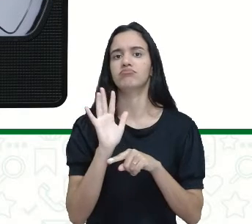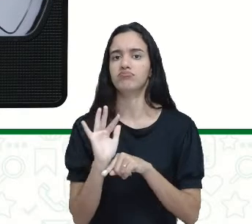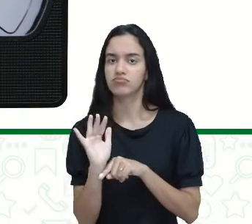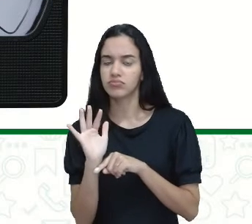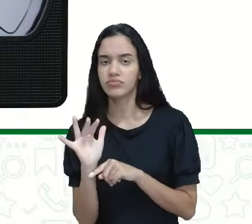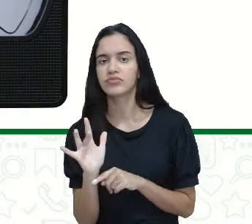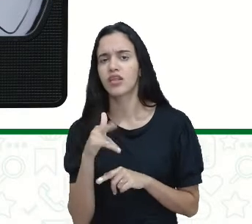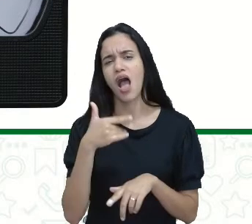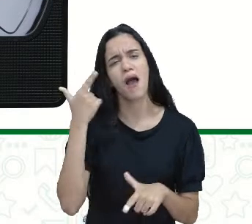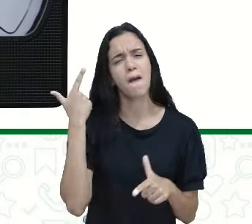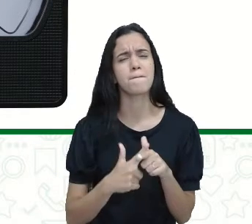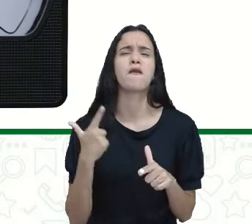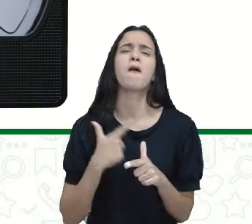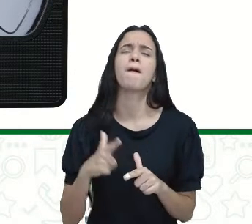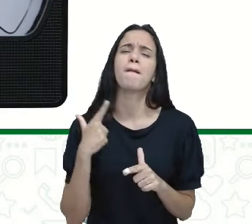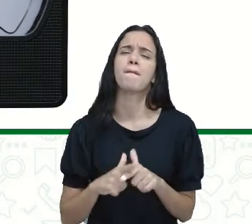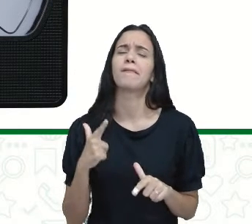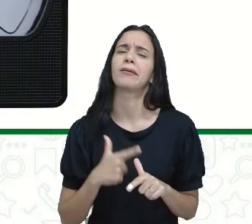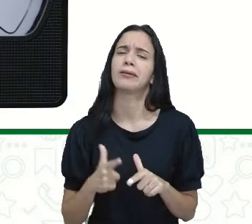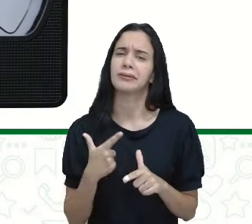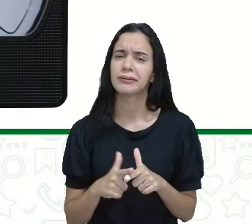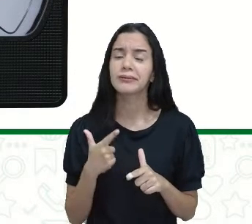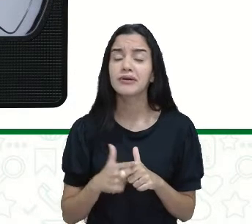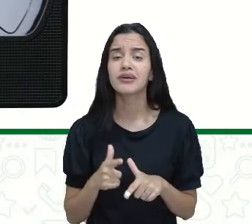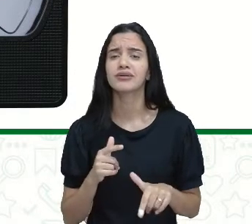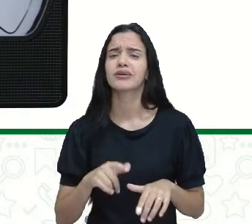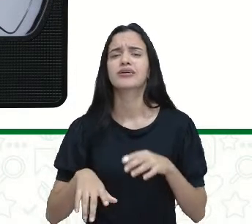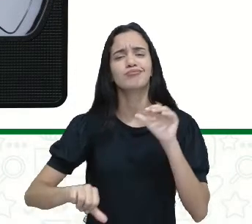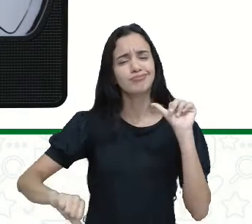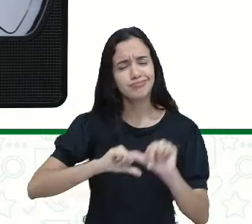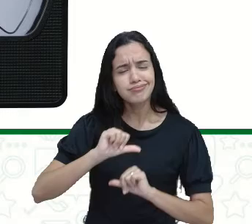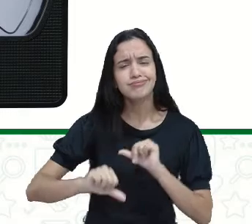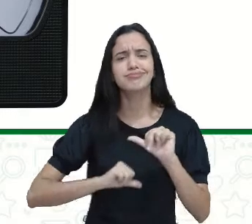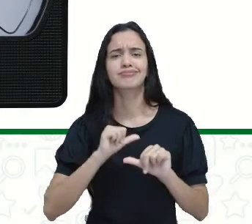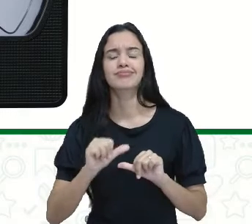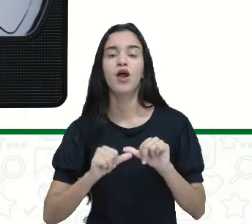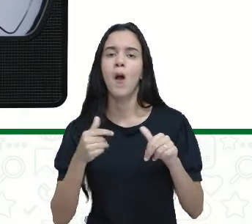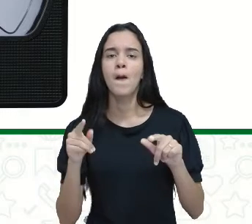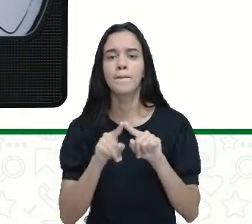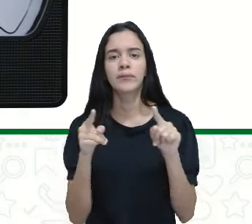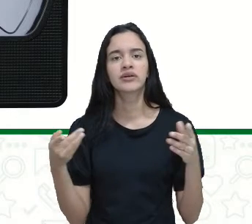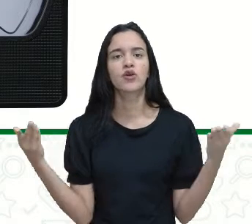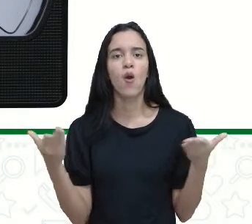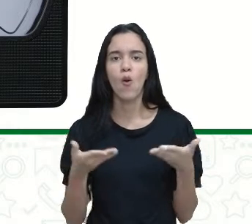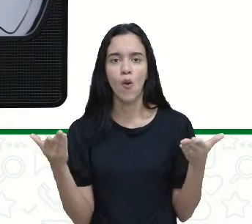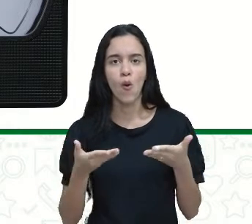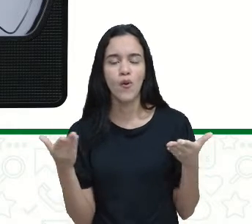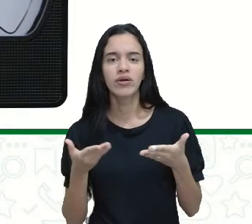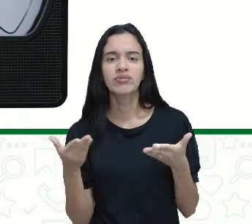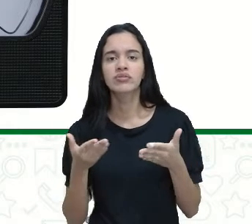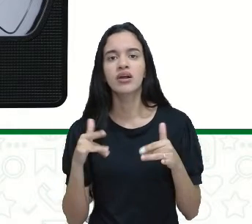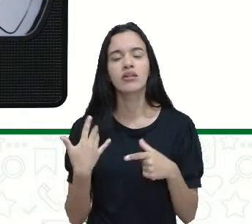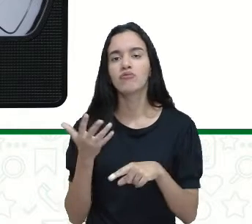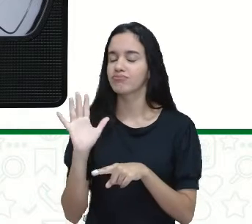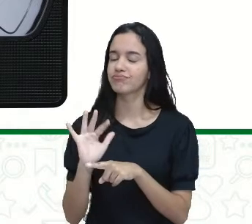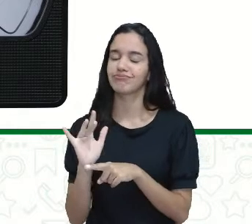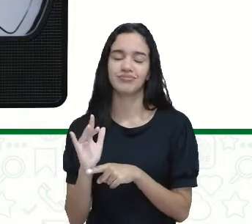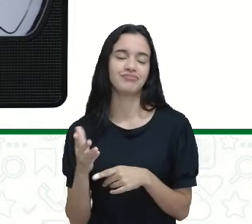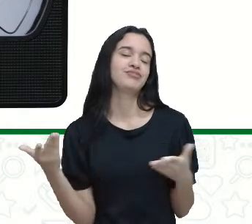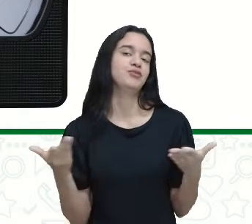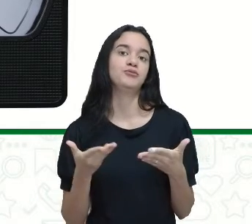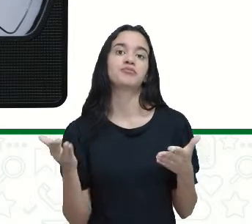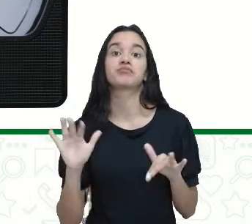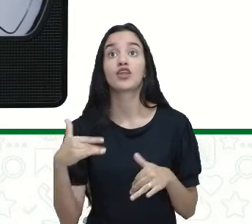Às vezes dava problema na fita e tinha que rebobinar. Era aquela coisa. Mas hoje em dia, ninguém mais assiste filme dessa maneira.